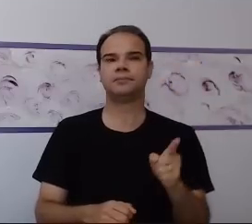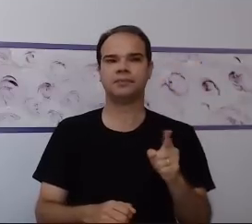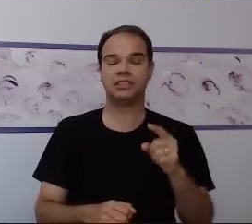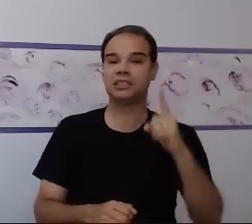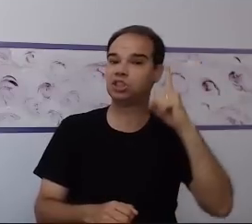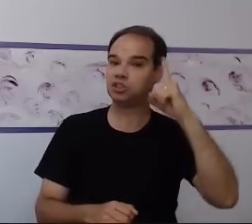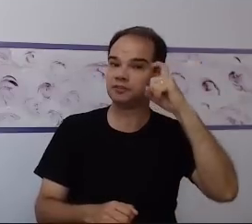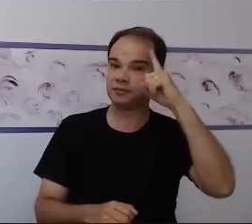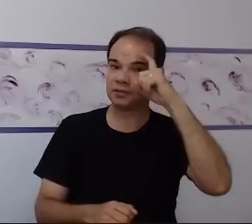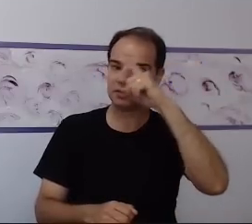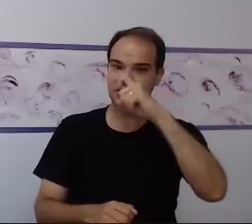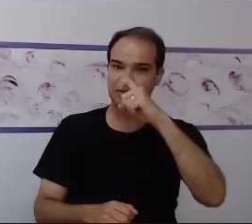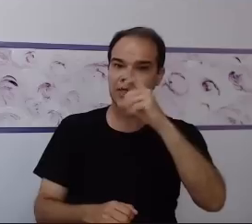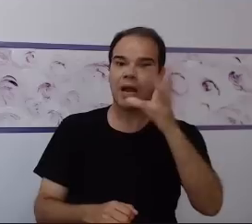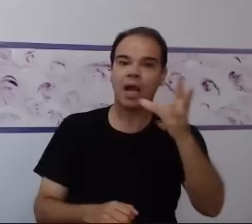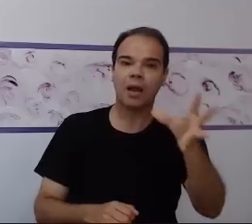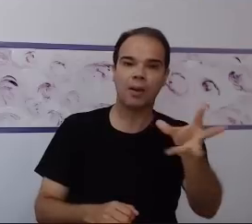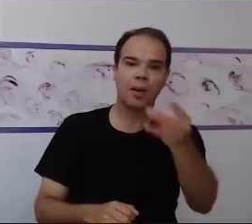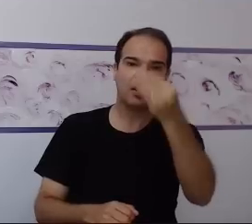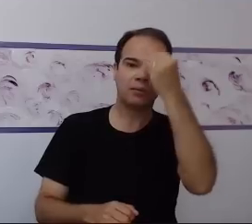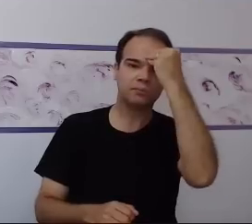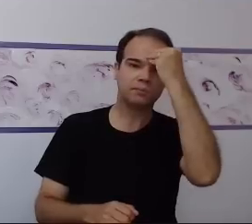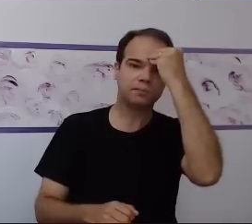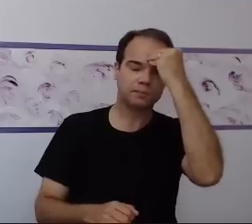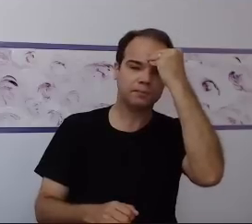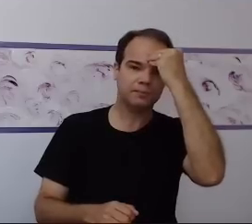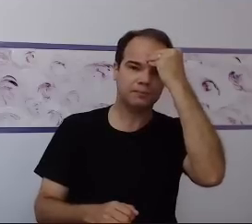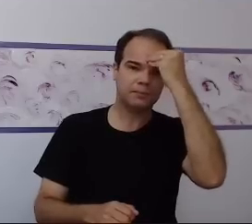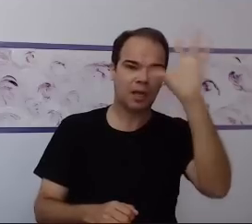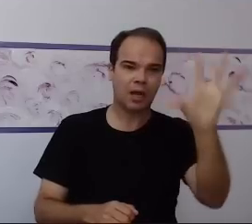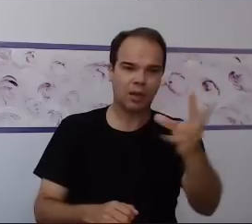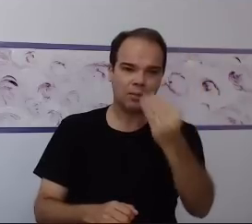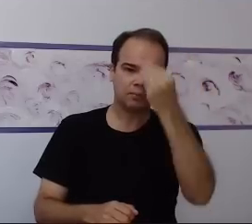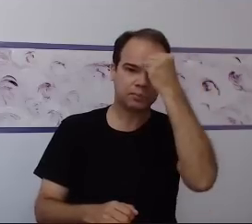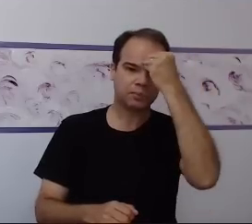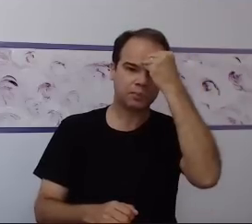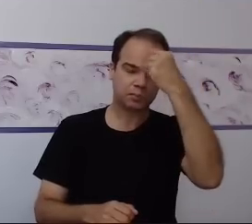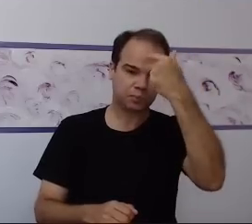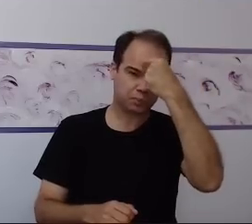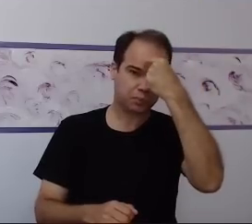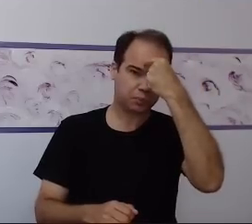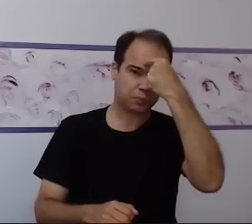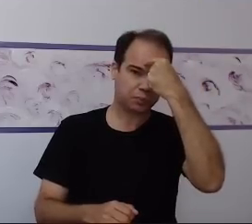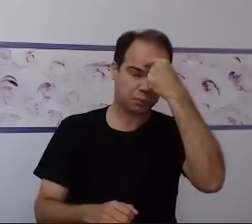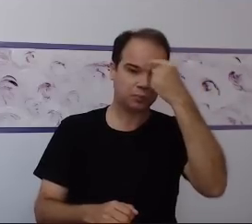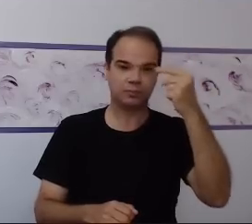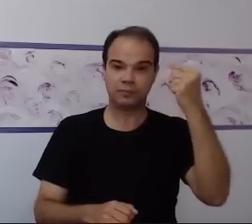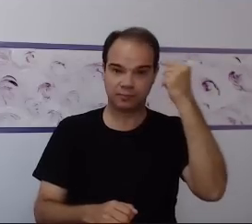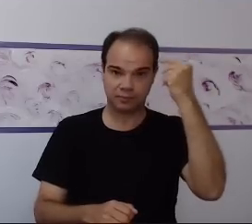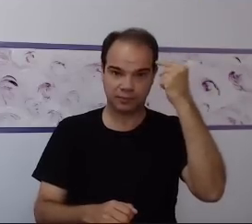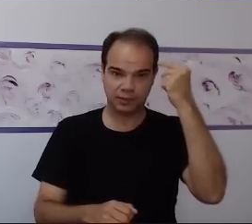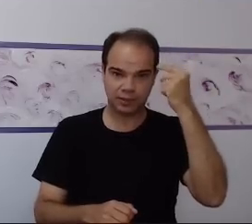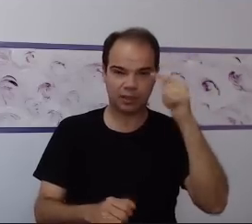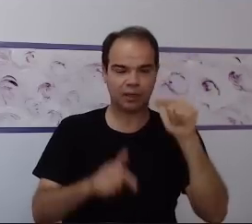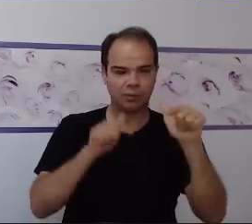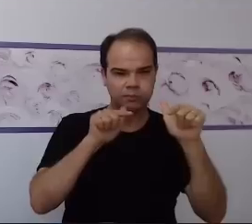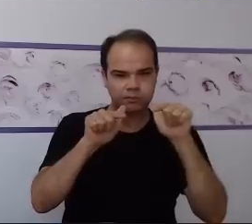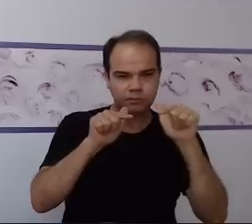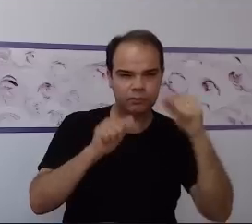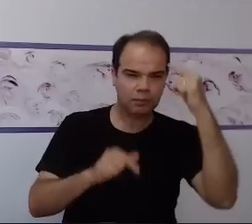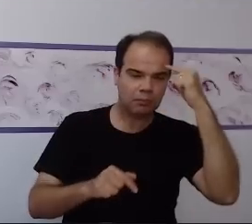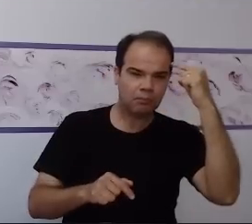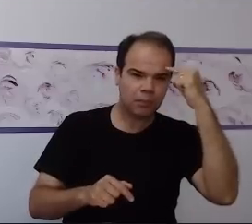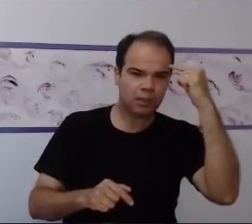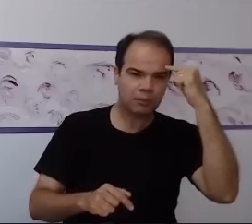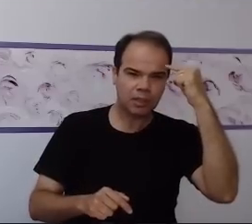dificuldade da memorização. Essa memória, que seria a memória de trabalho, também é